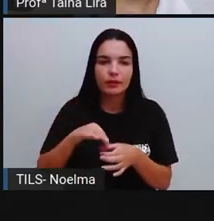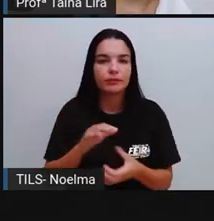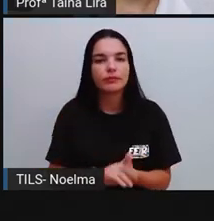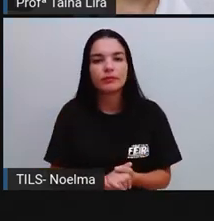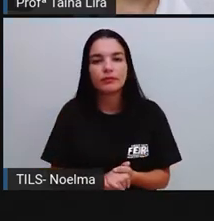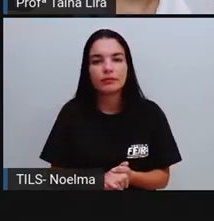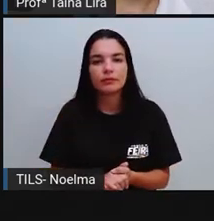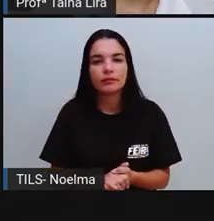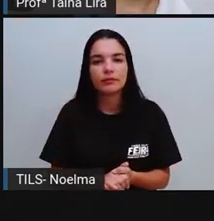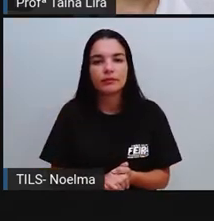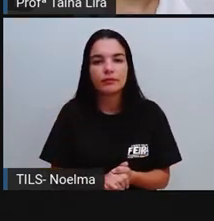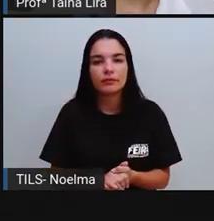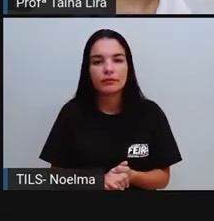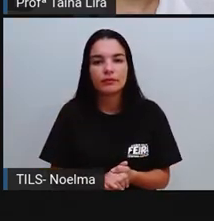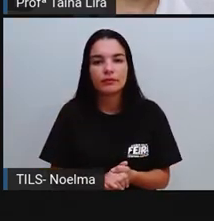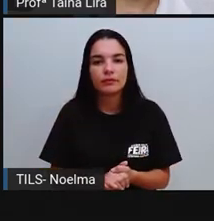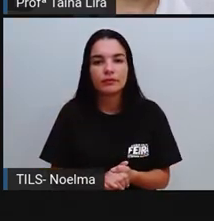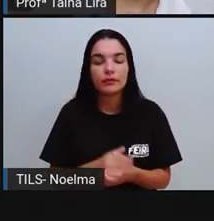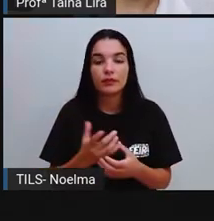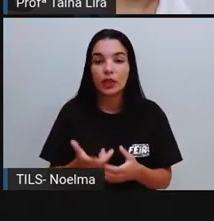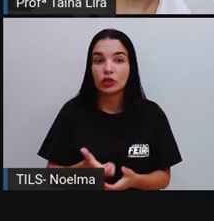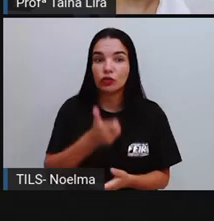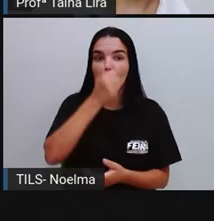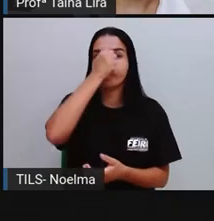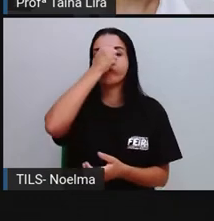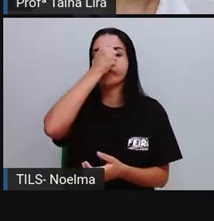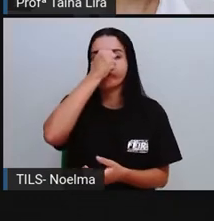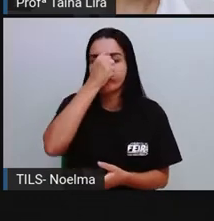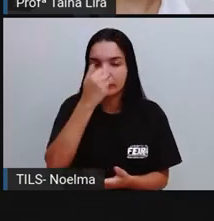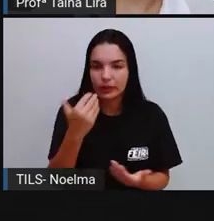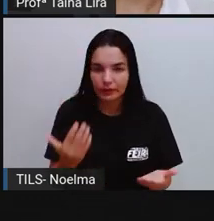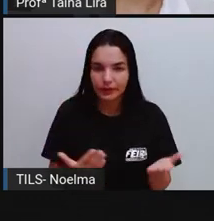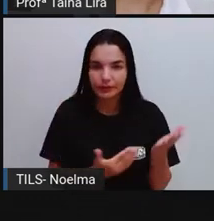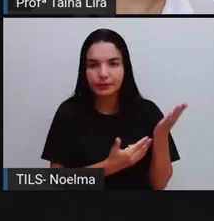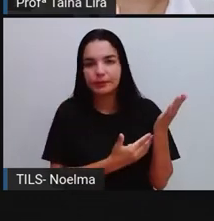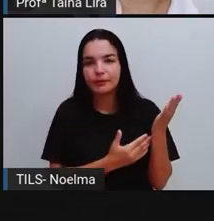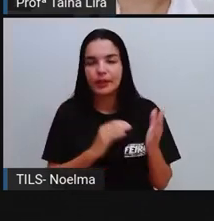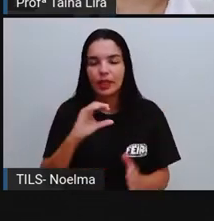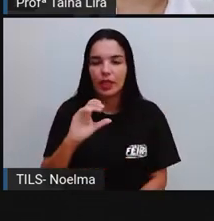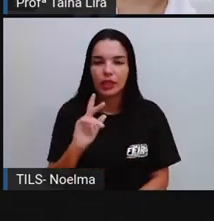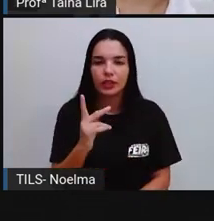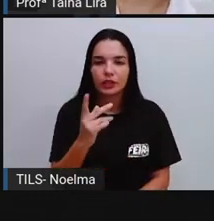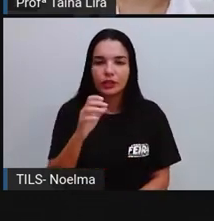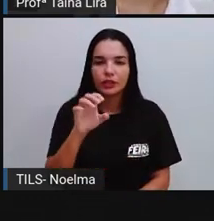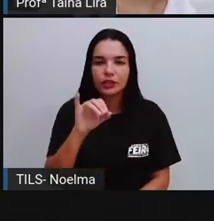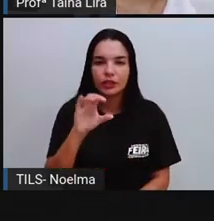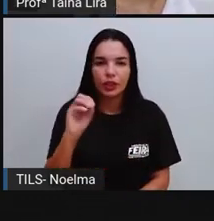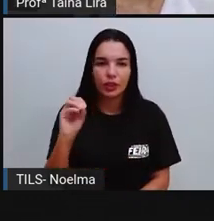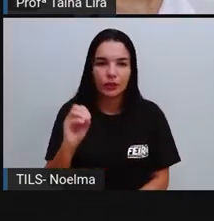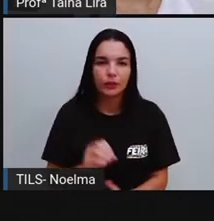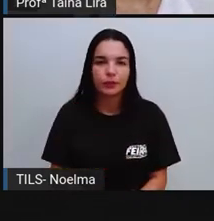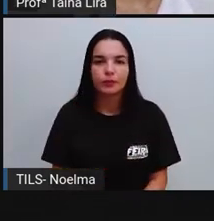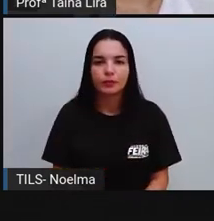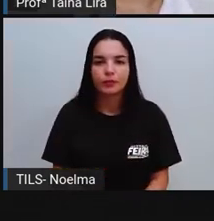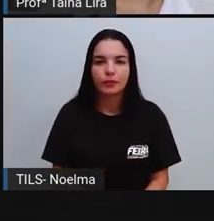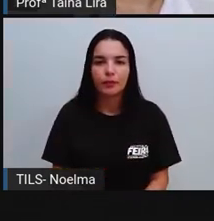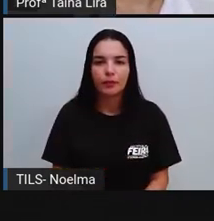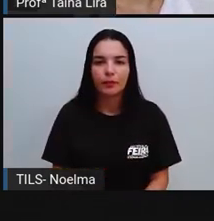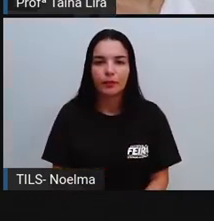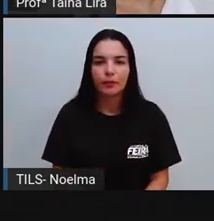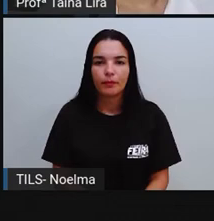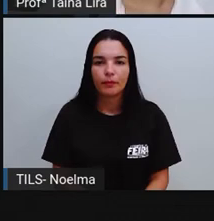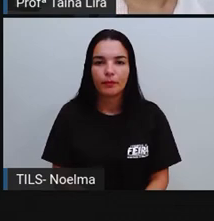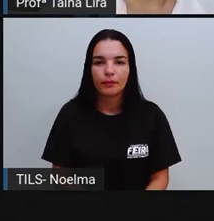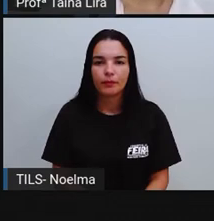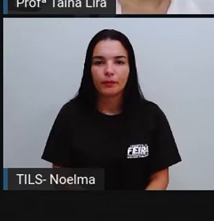Pro seu Chico, Muito cheio, Ó, Cheio, Outra palavra com CH, De xaveco,